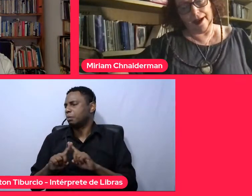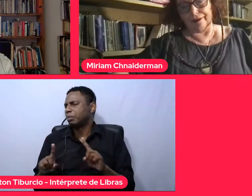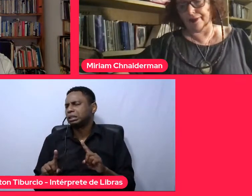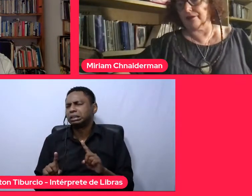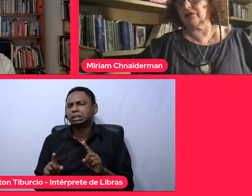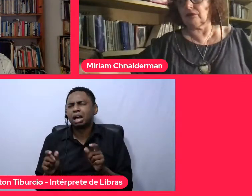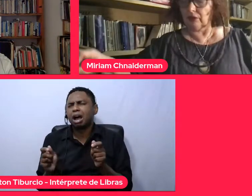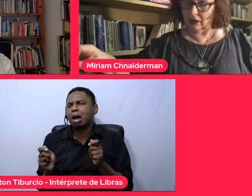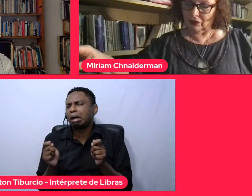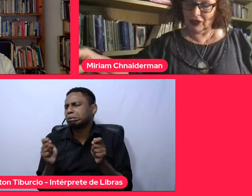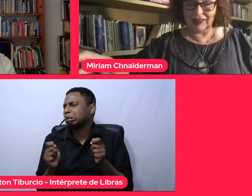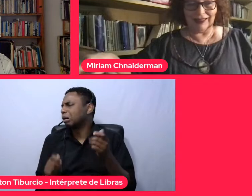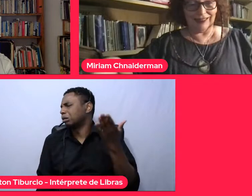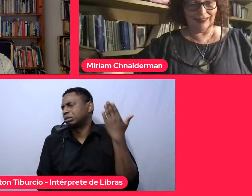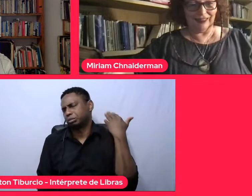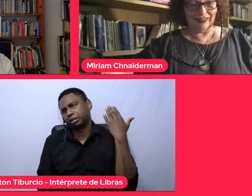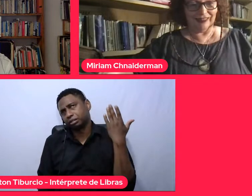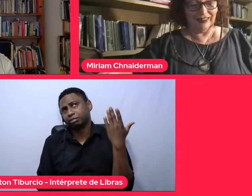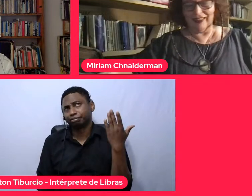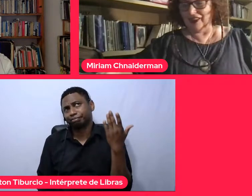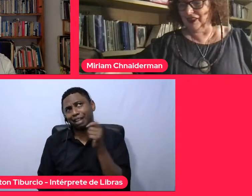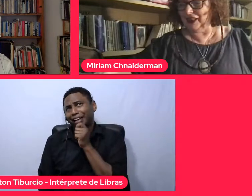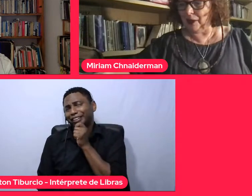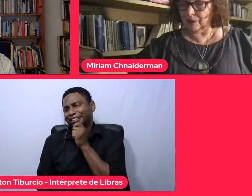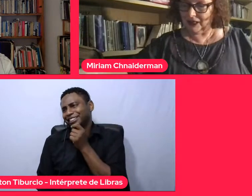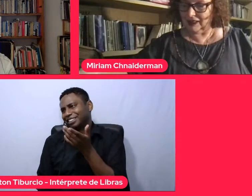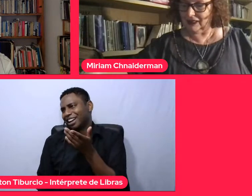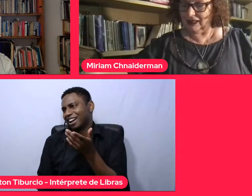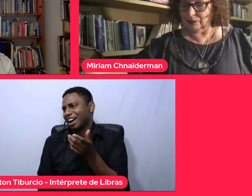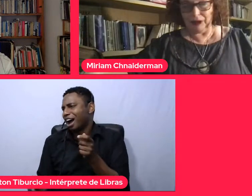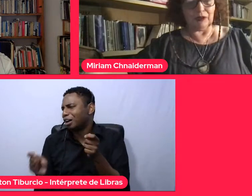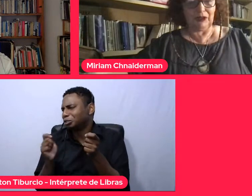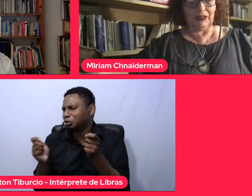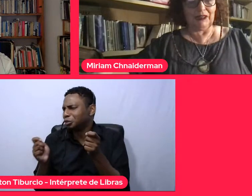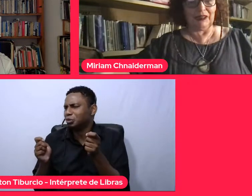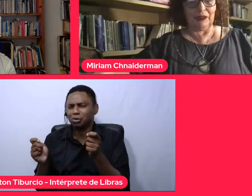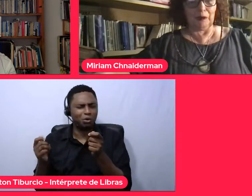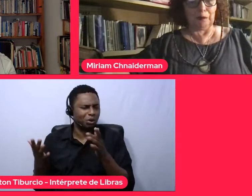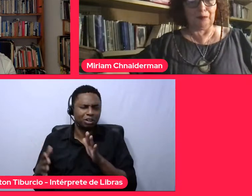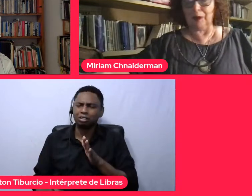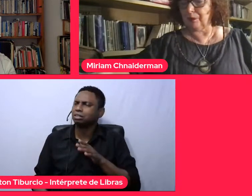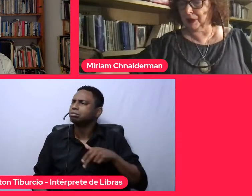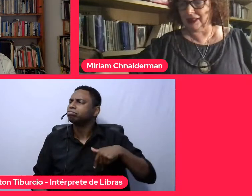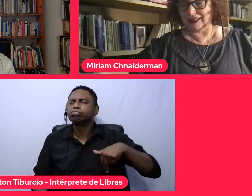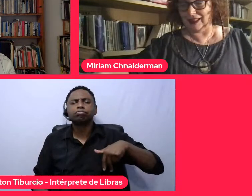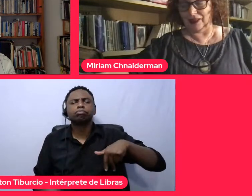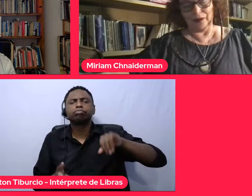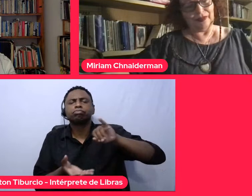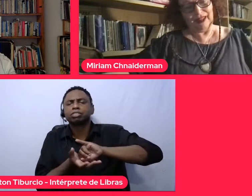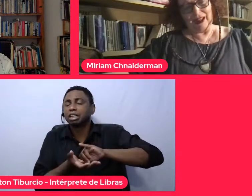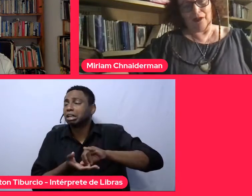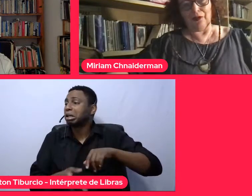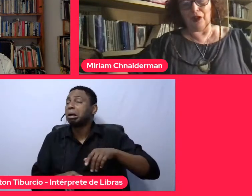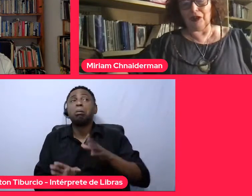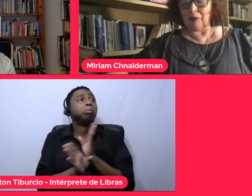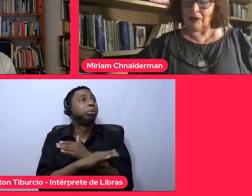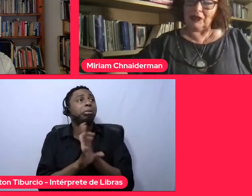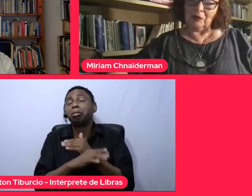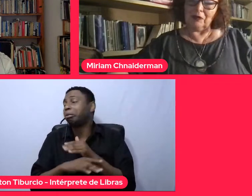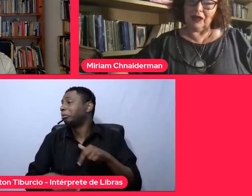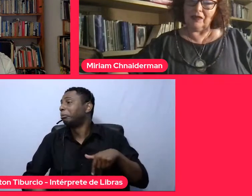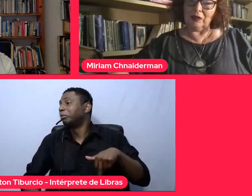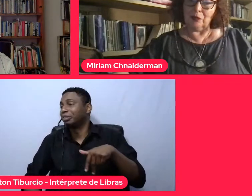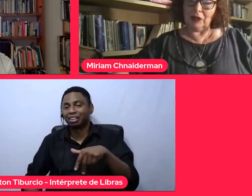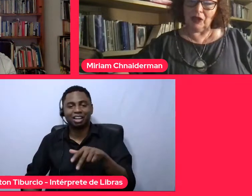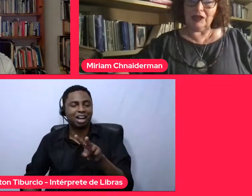adorava acho que ainda adoro andar pelo centrão, me perder, o Walter